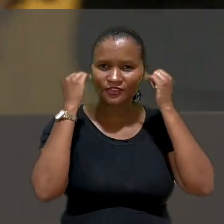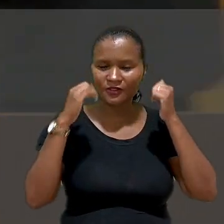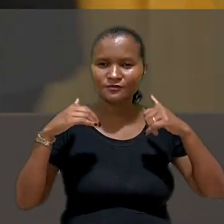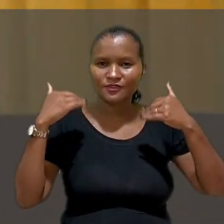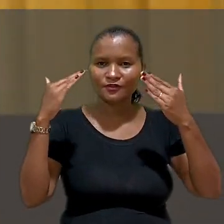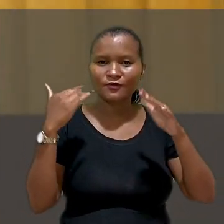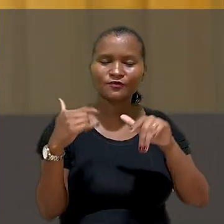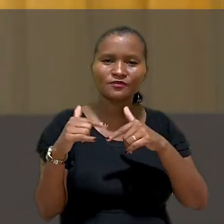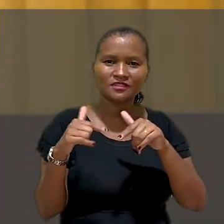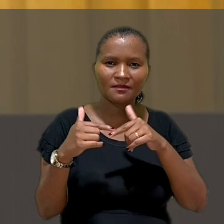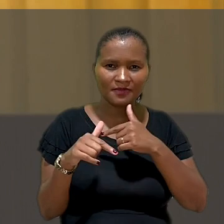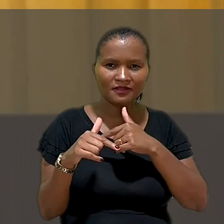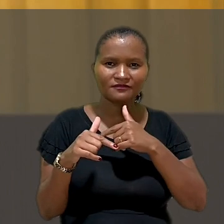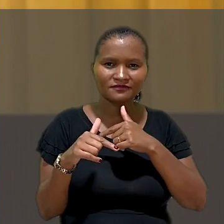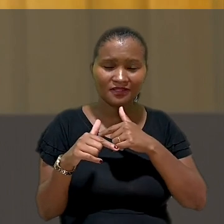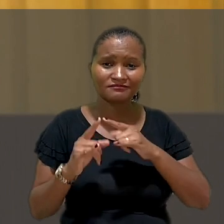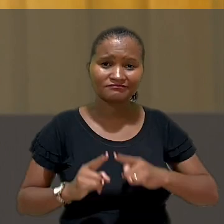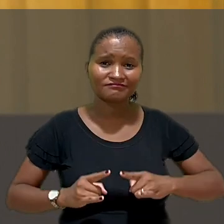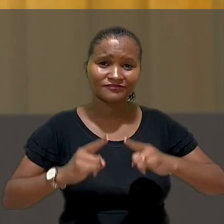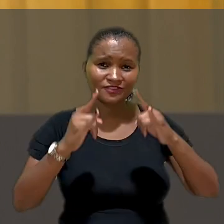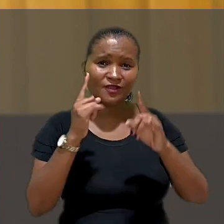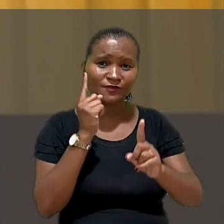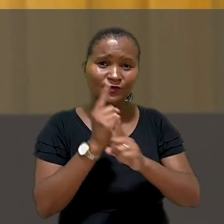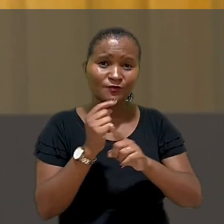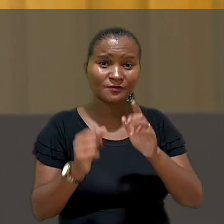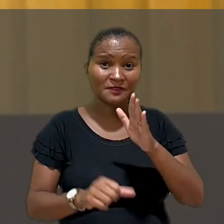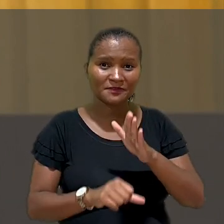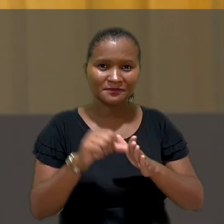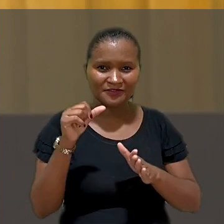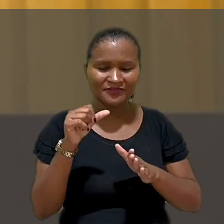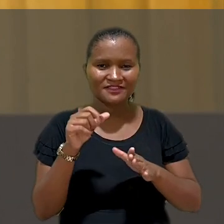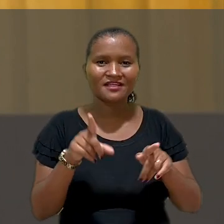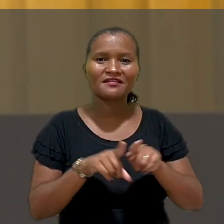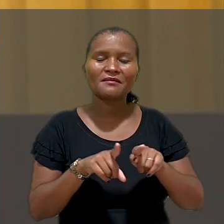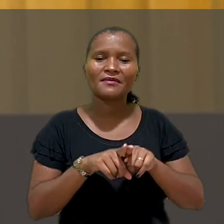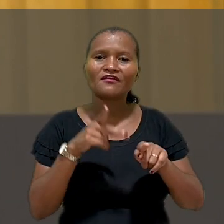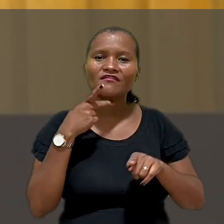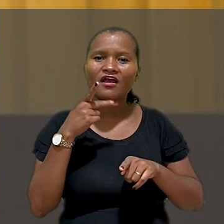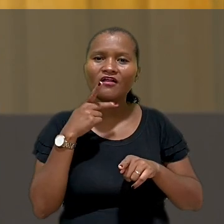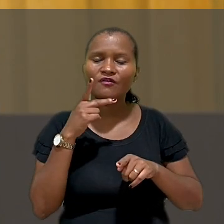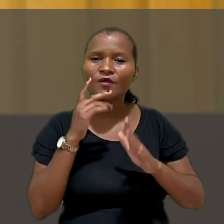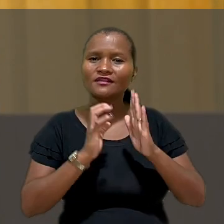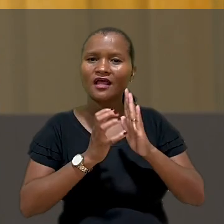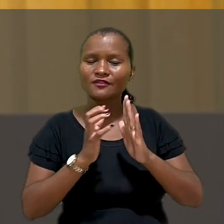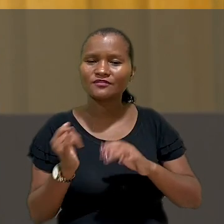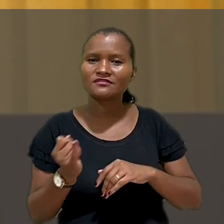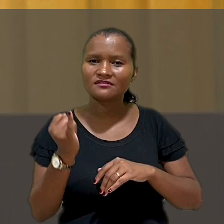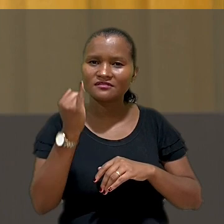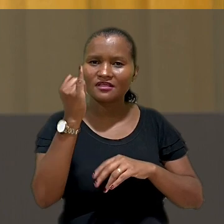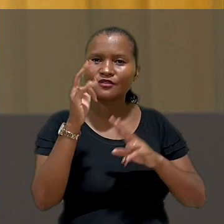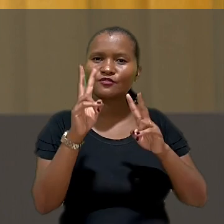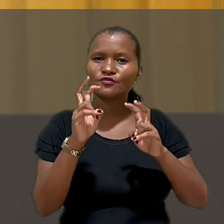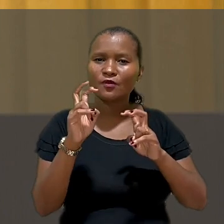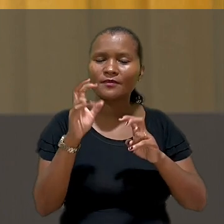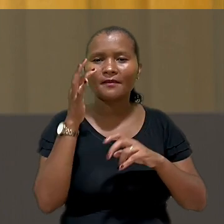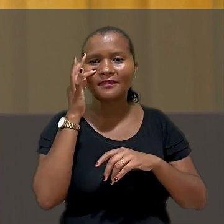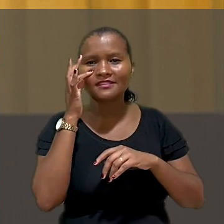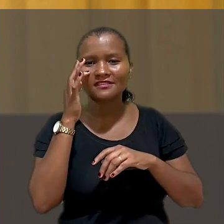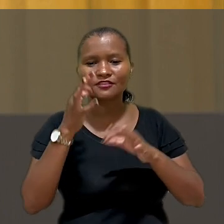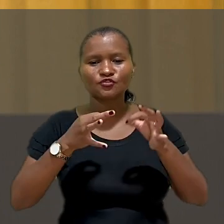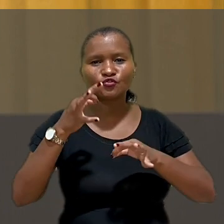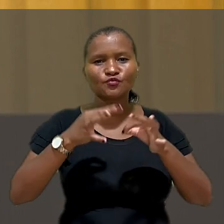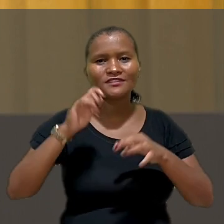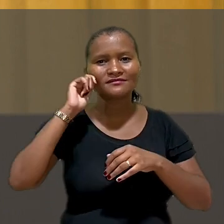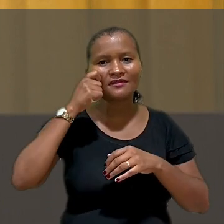Superior do Trabalho em sediar o encontro pela primeira vez. Ele também destacou dados essenciais sobre a presença de juízes